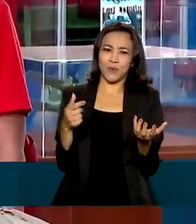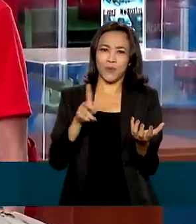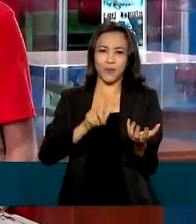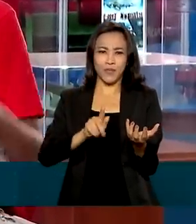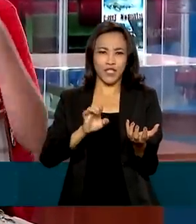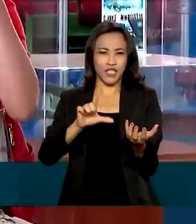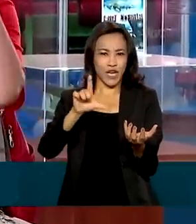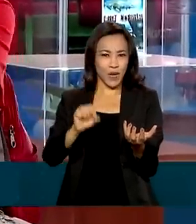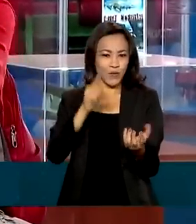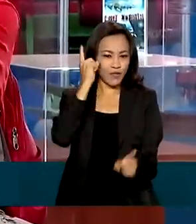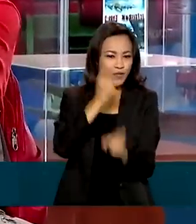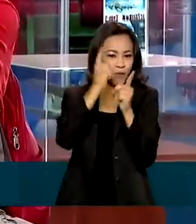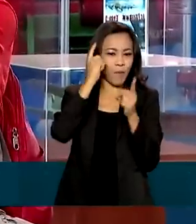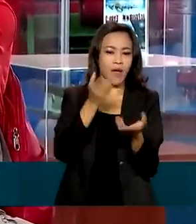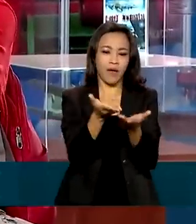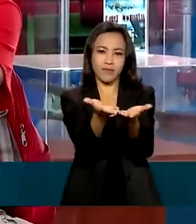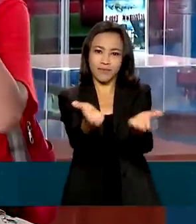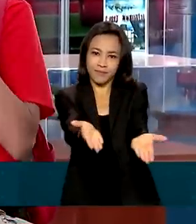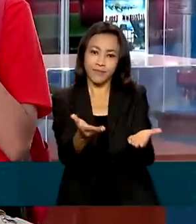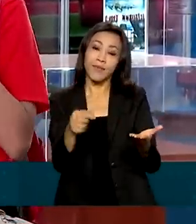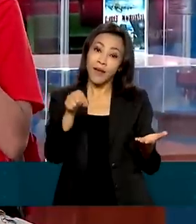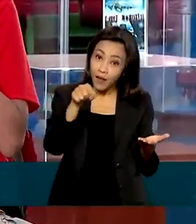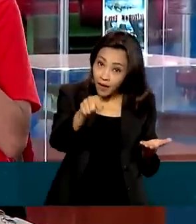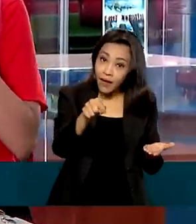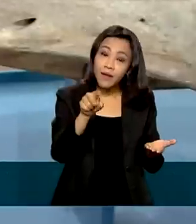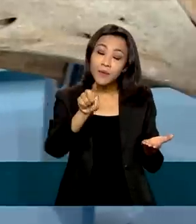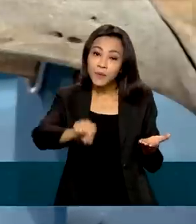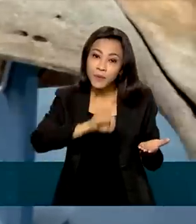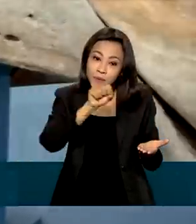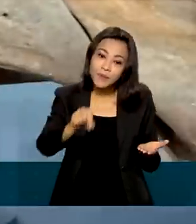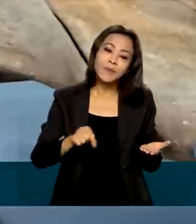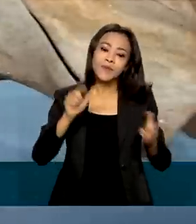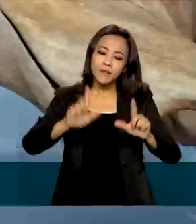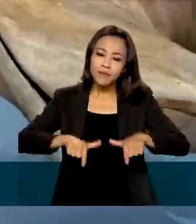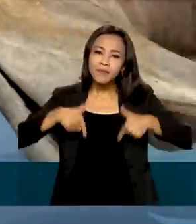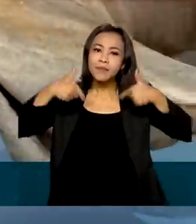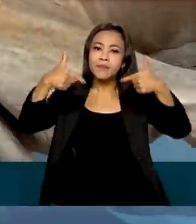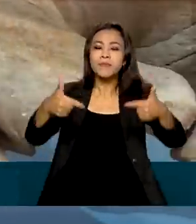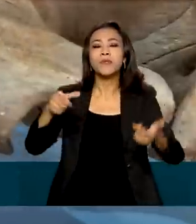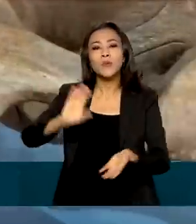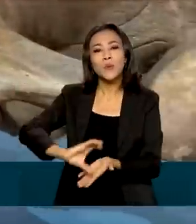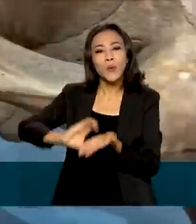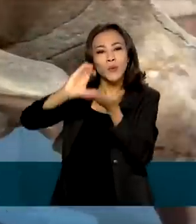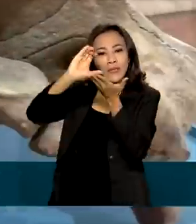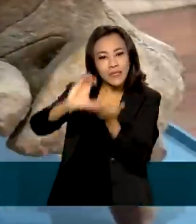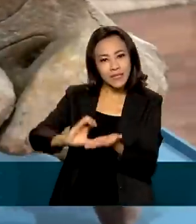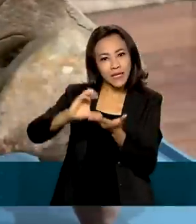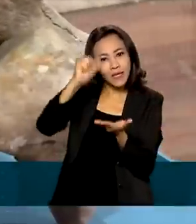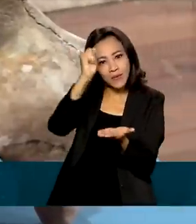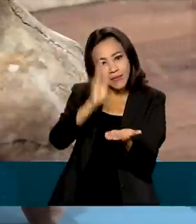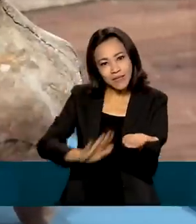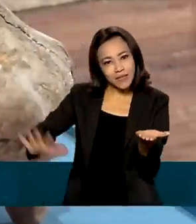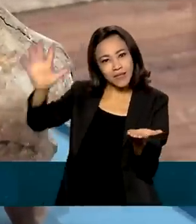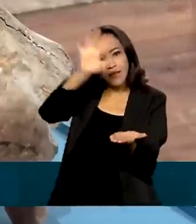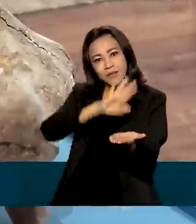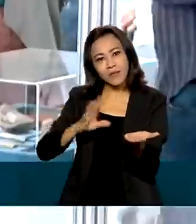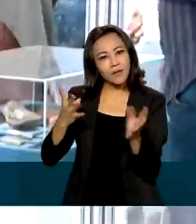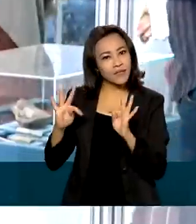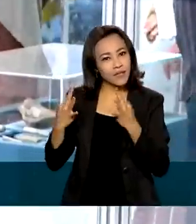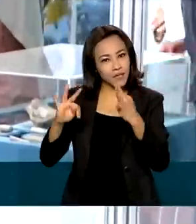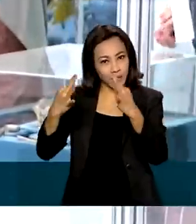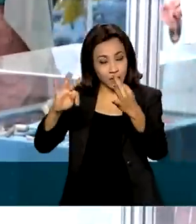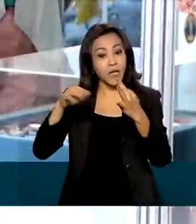descobertas no continente antártico. Uma das iniciativas do Conselho Nacional de Desenvolvimento Científico e Tecnológico na